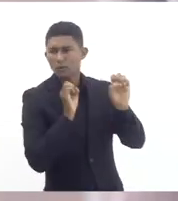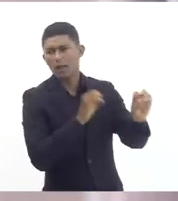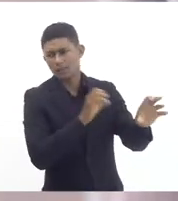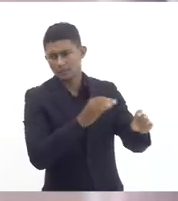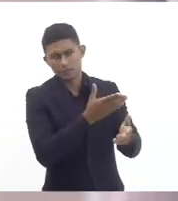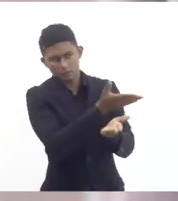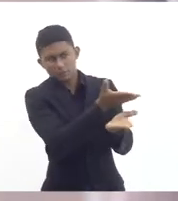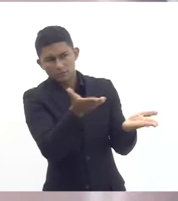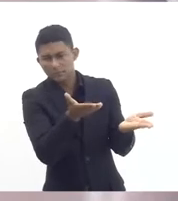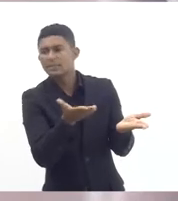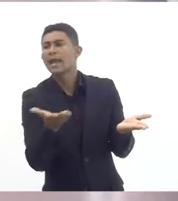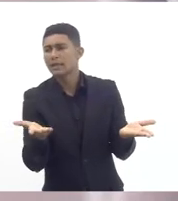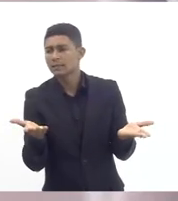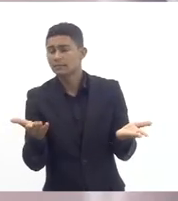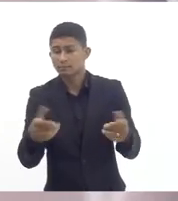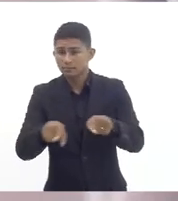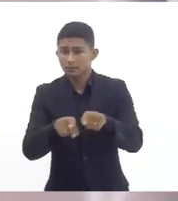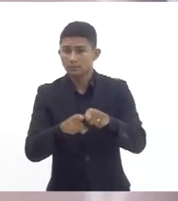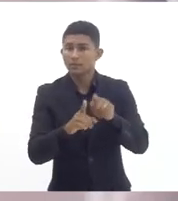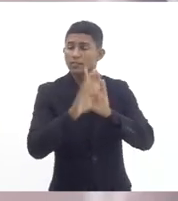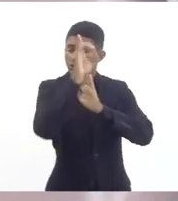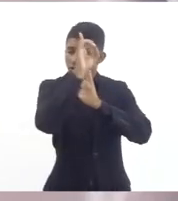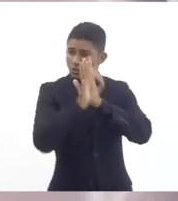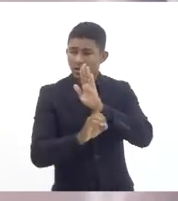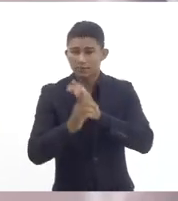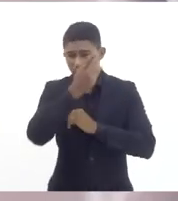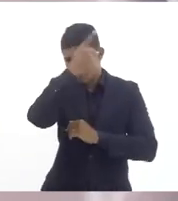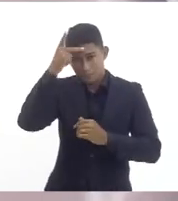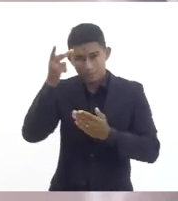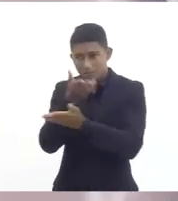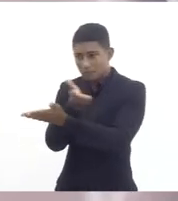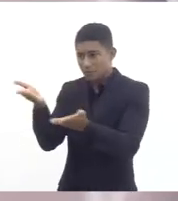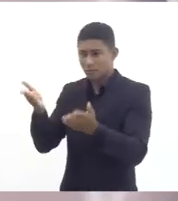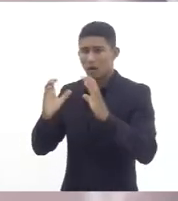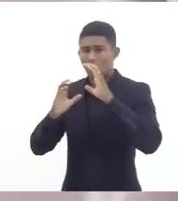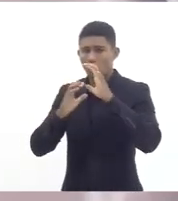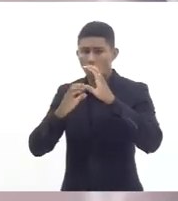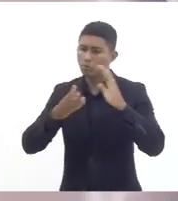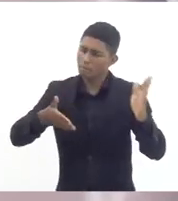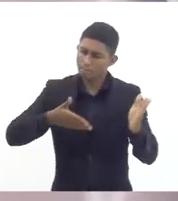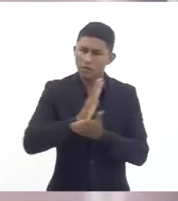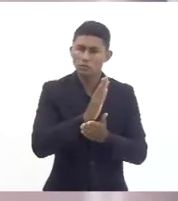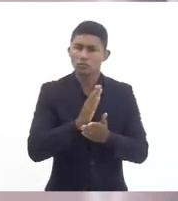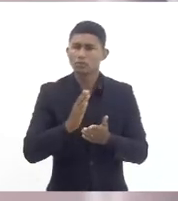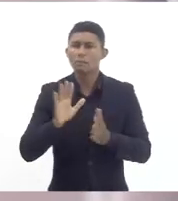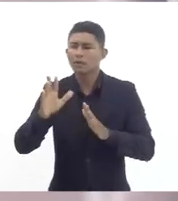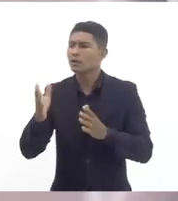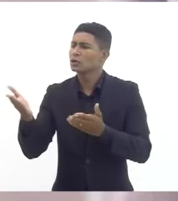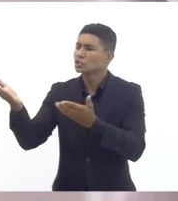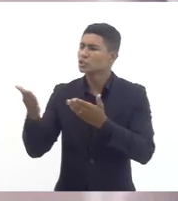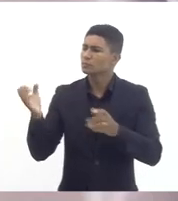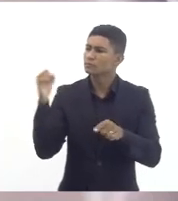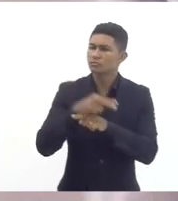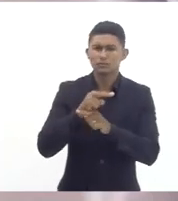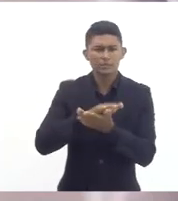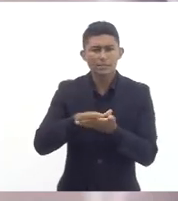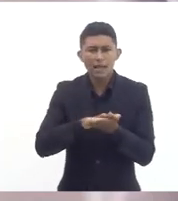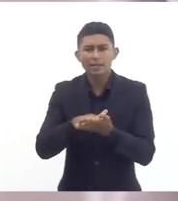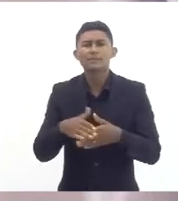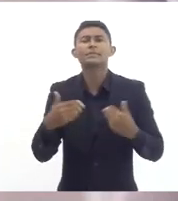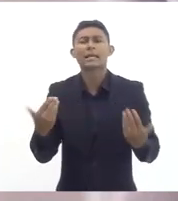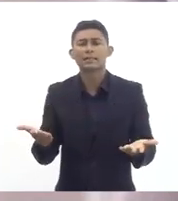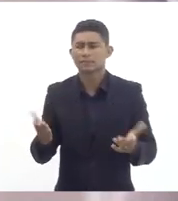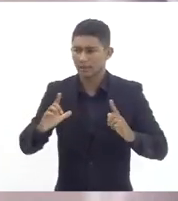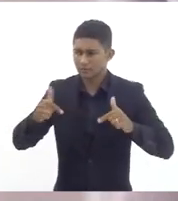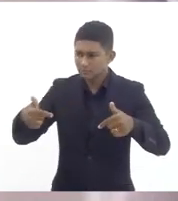no sentido também da garantia dos direitos dos concursados que foram aprovados e não foram convocados dessa reposição dos quadros bom